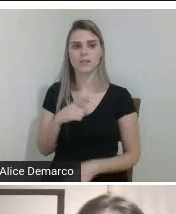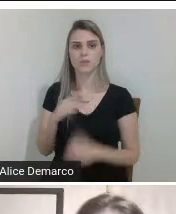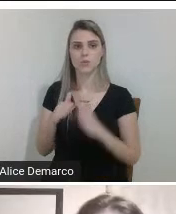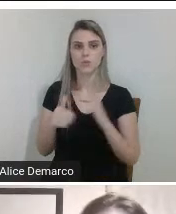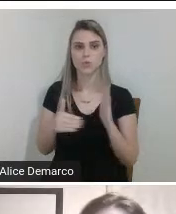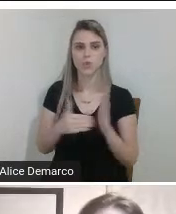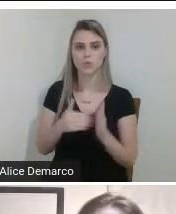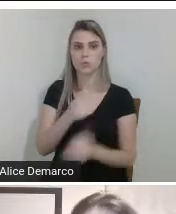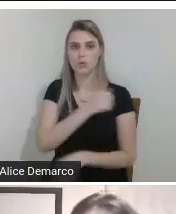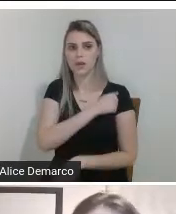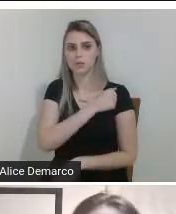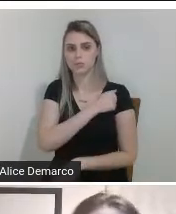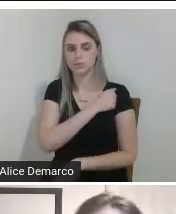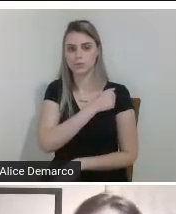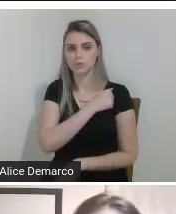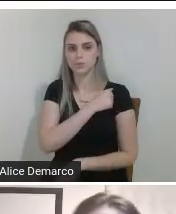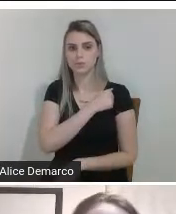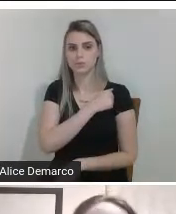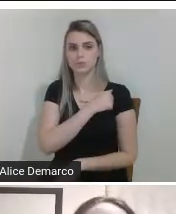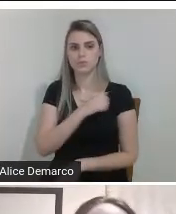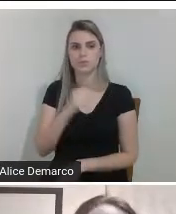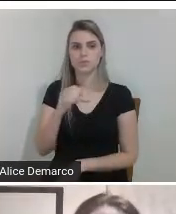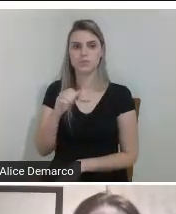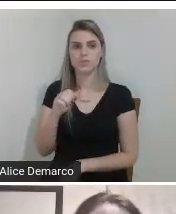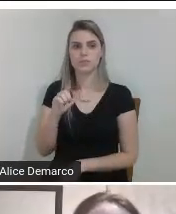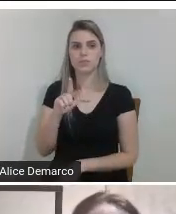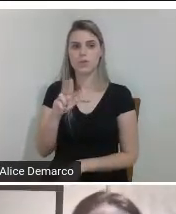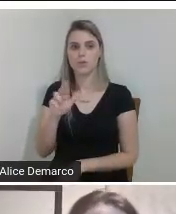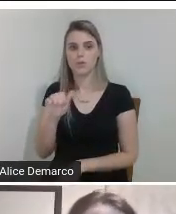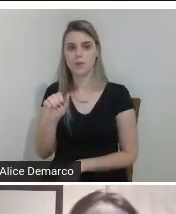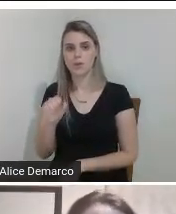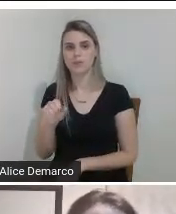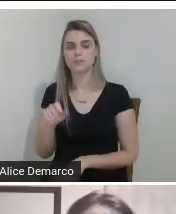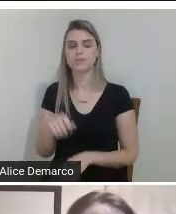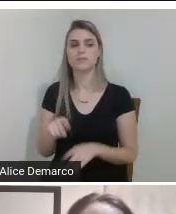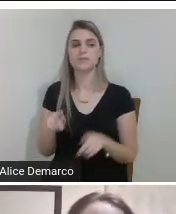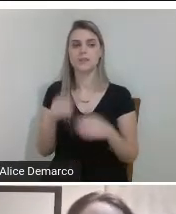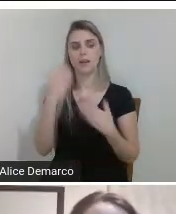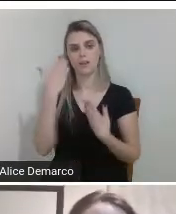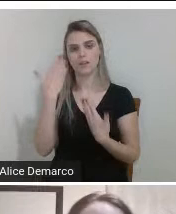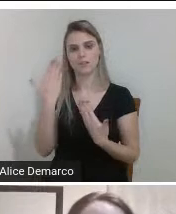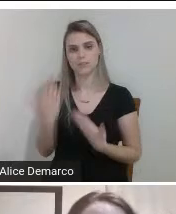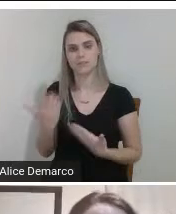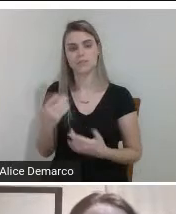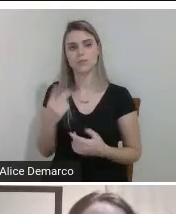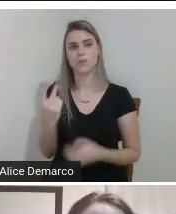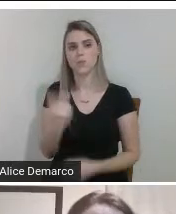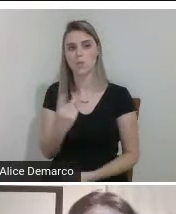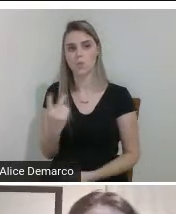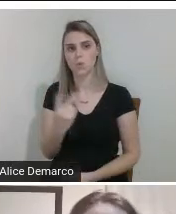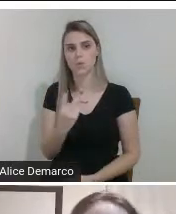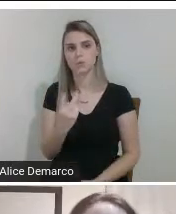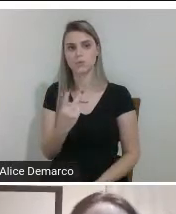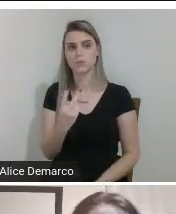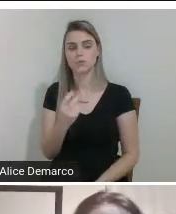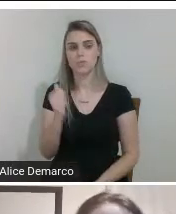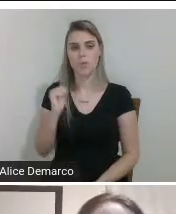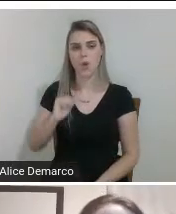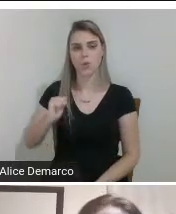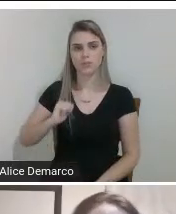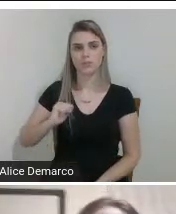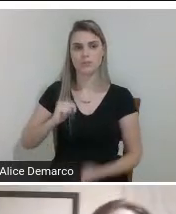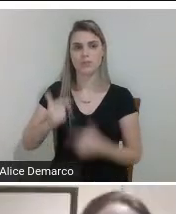dos alunos Eloar e Lucas Menin então aqui fica o agradecimento aos dois bolsistas né que